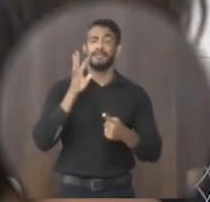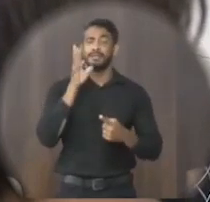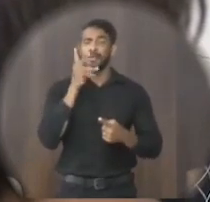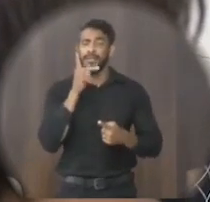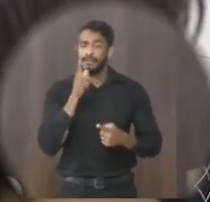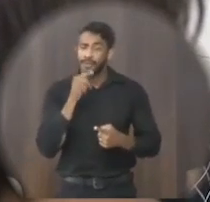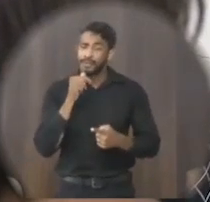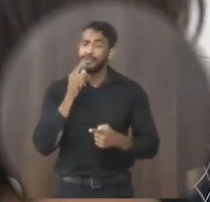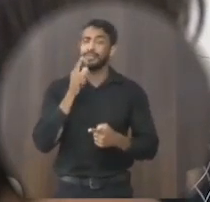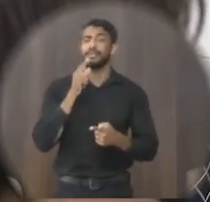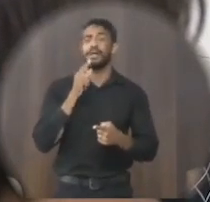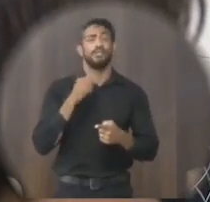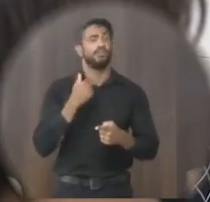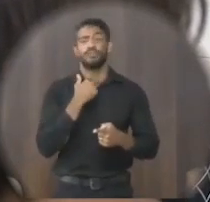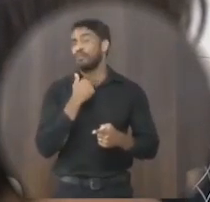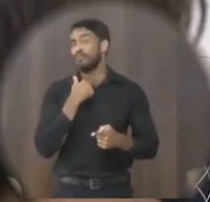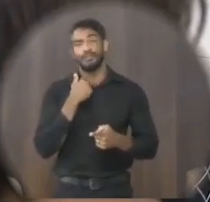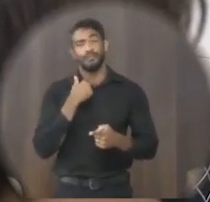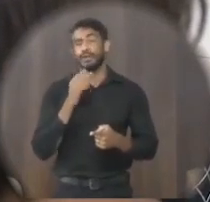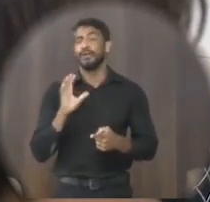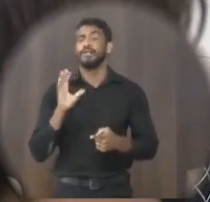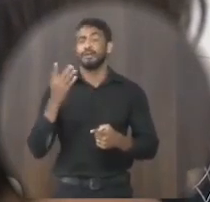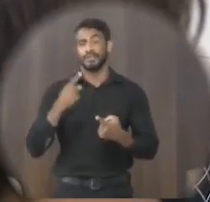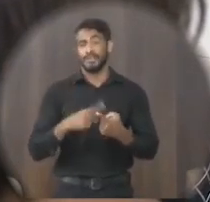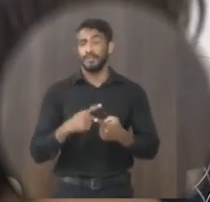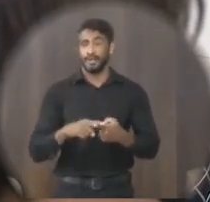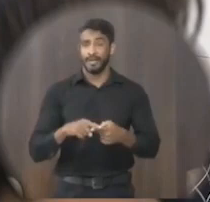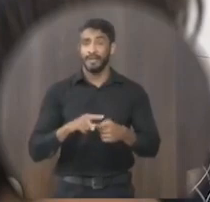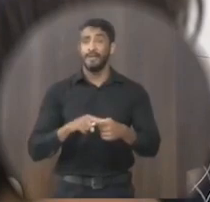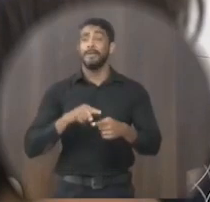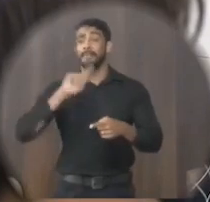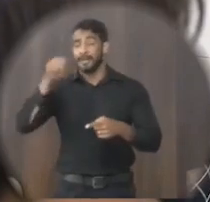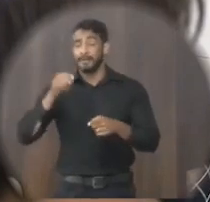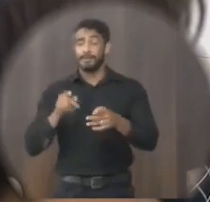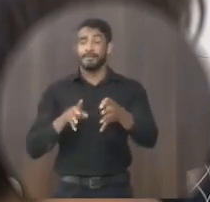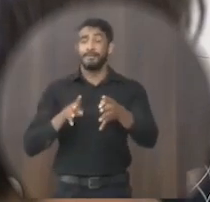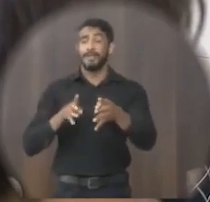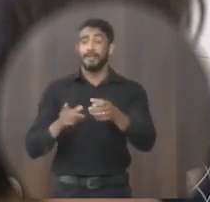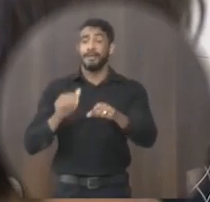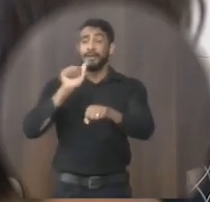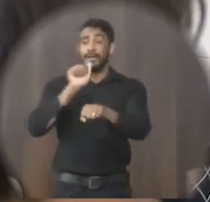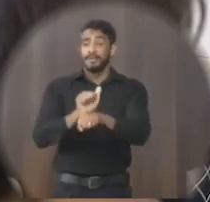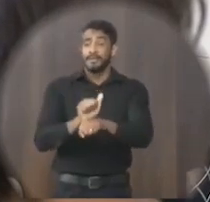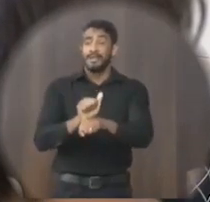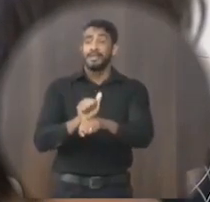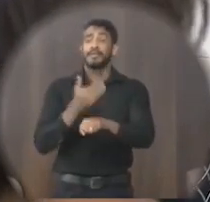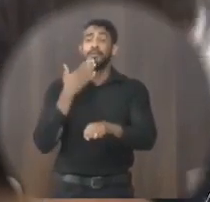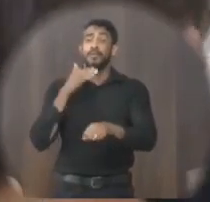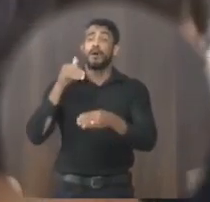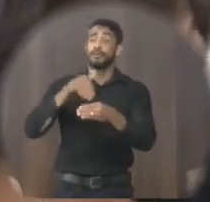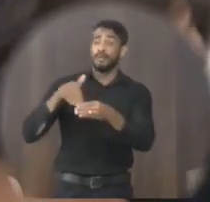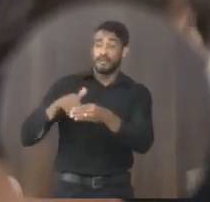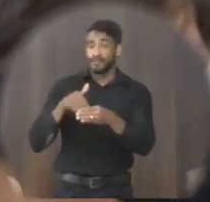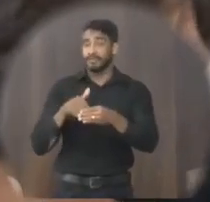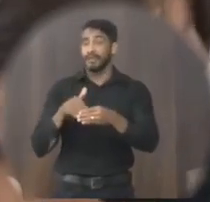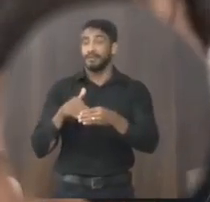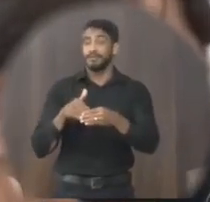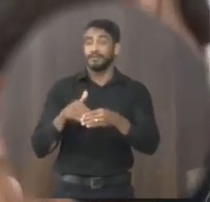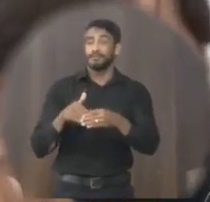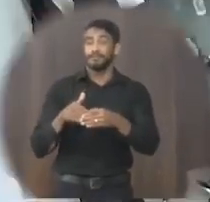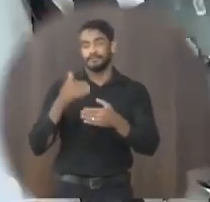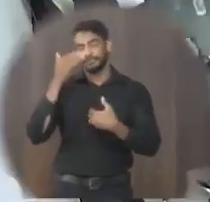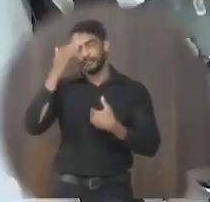processo não pode acontecer por quê? daqui a pouco vem o nosso recesso e aí que hora que vai ser votado e que hora que esse pessoal vai receber?